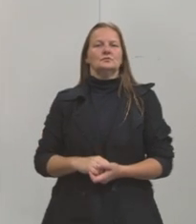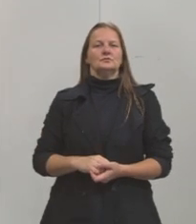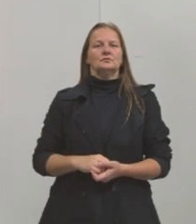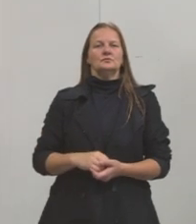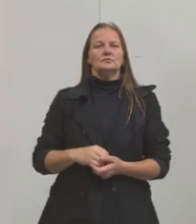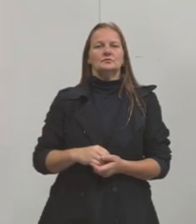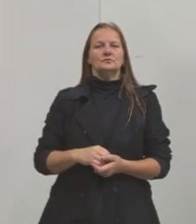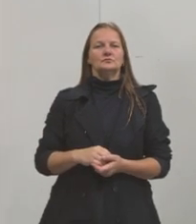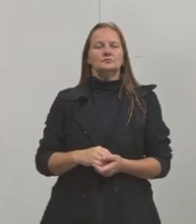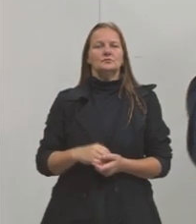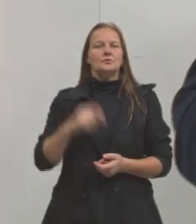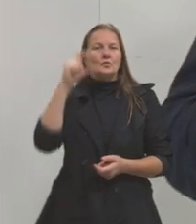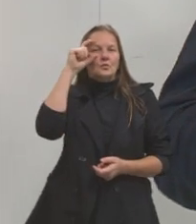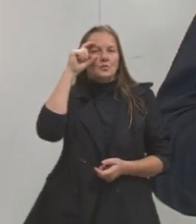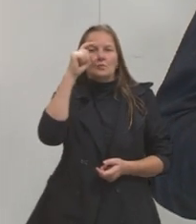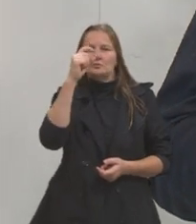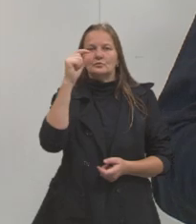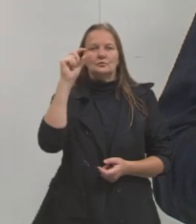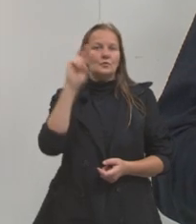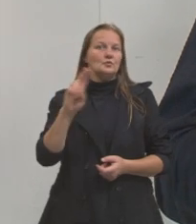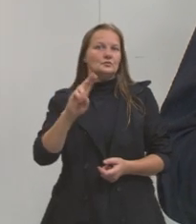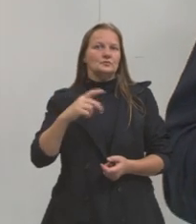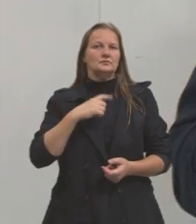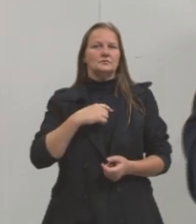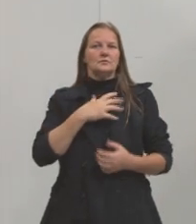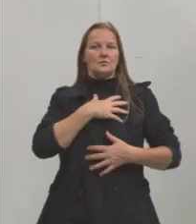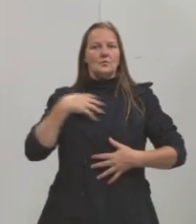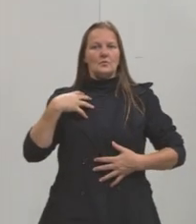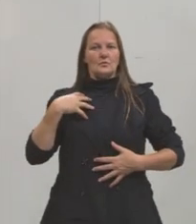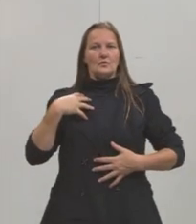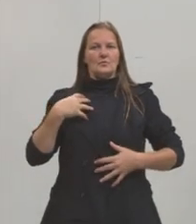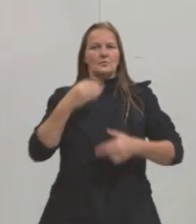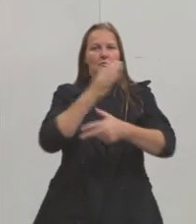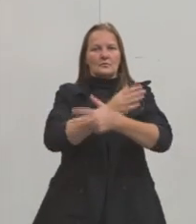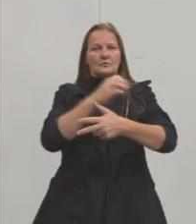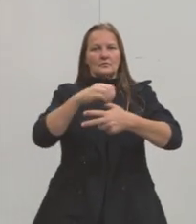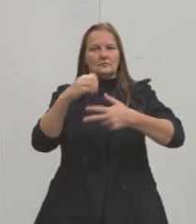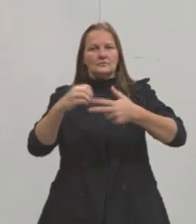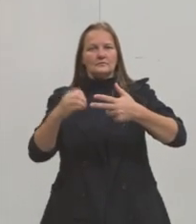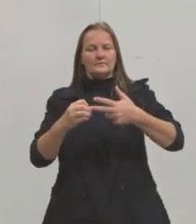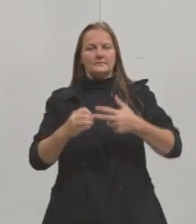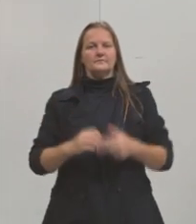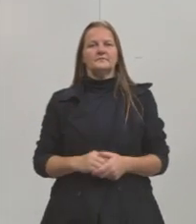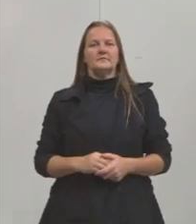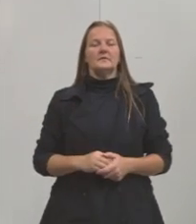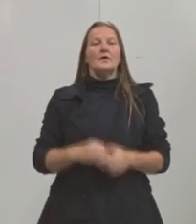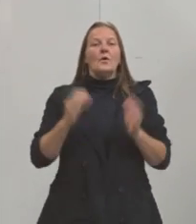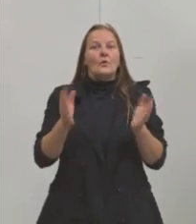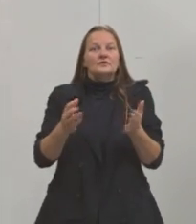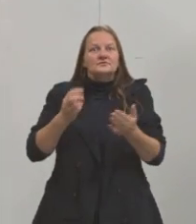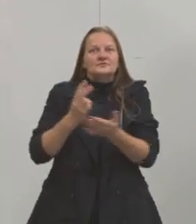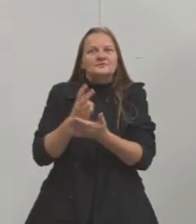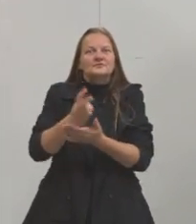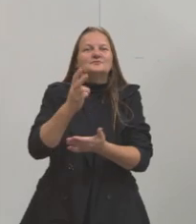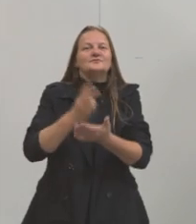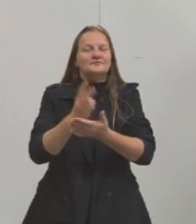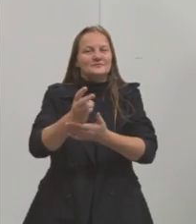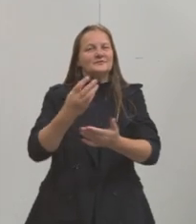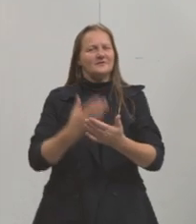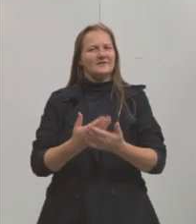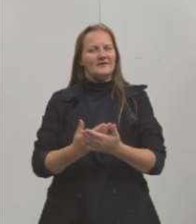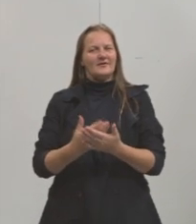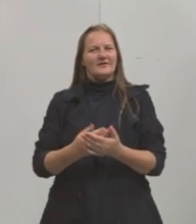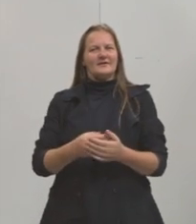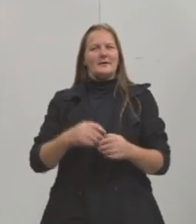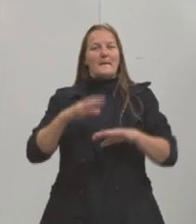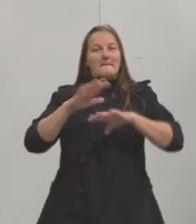óculos e estou utilizando também a camiseta do pré-inense Duque 2022. E hoje a gente vai dar continuidade então nessa aula aos estudos de